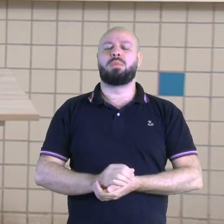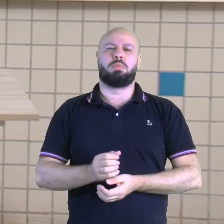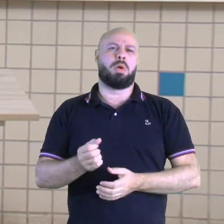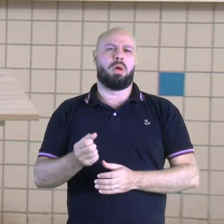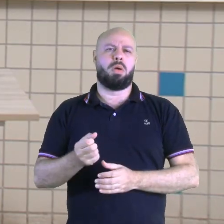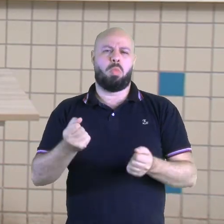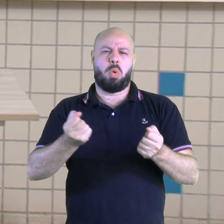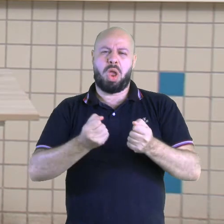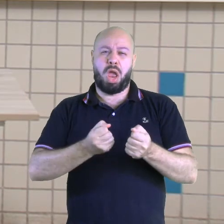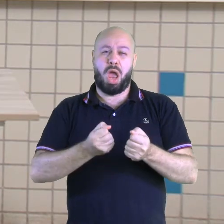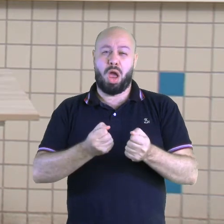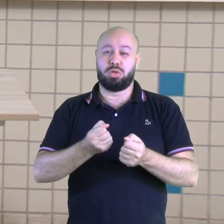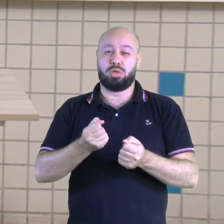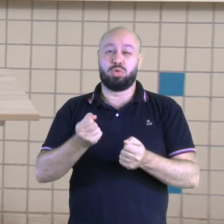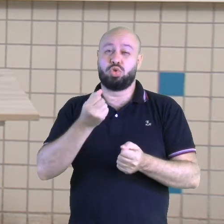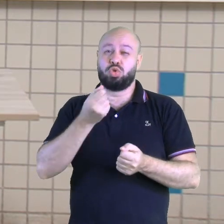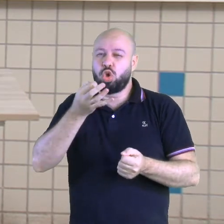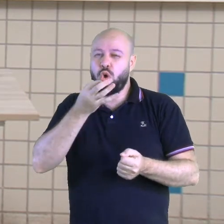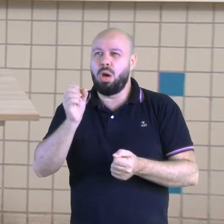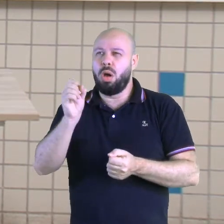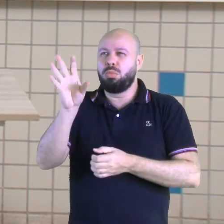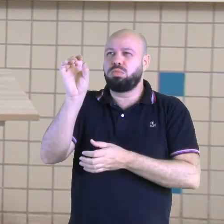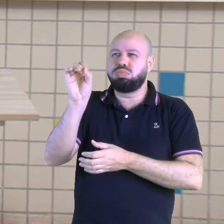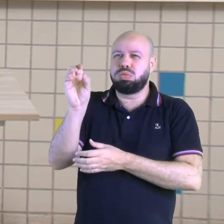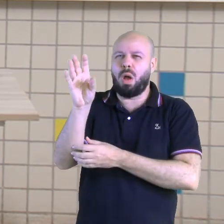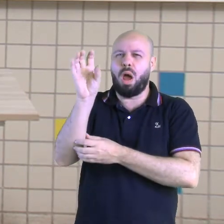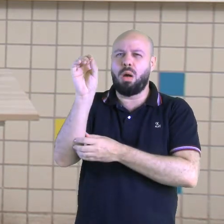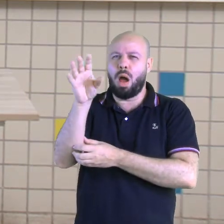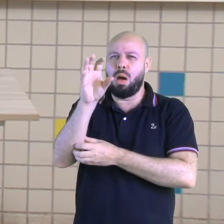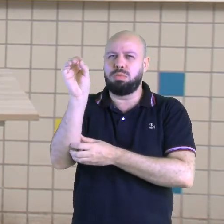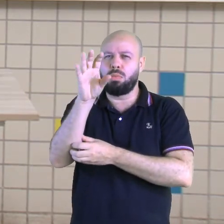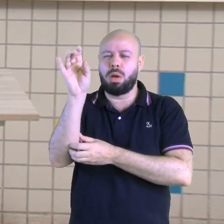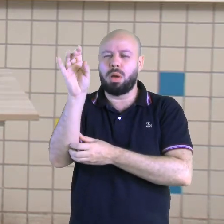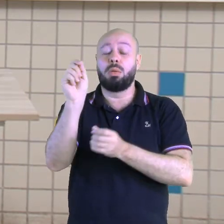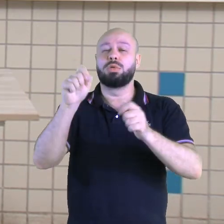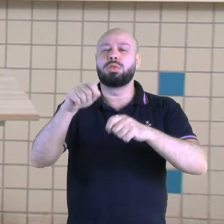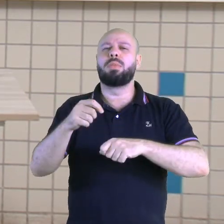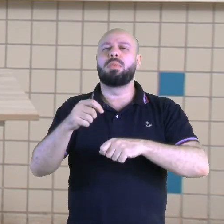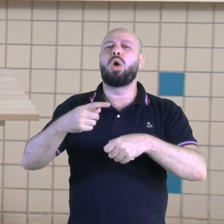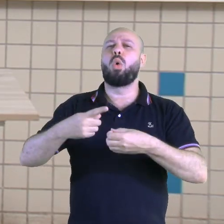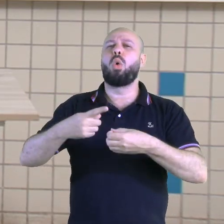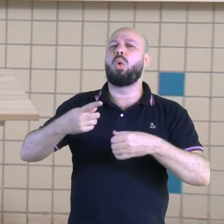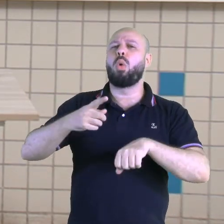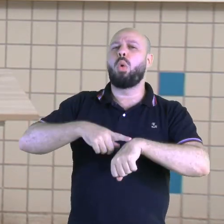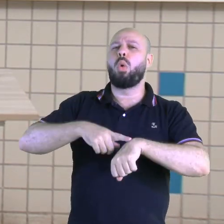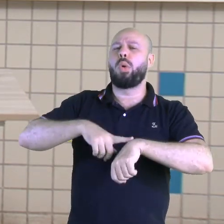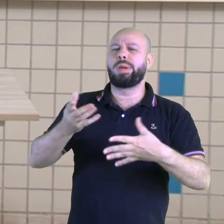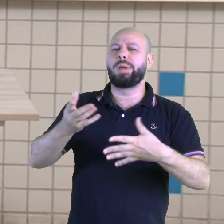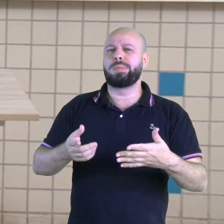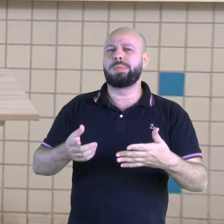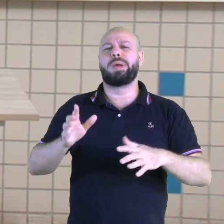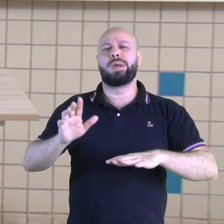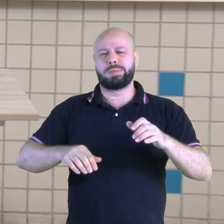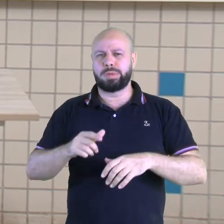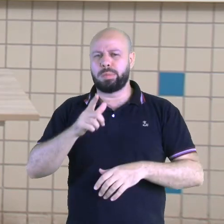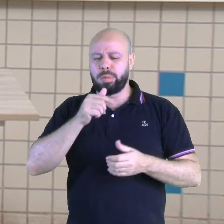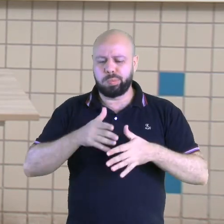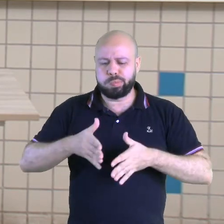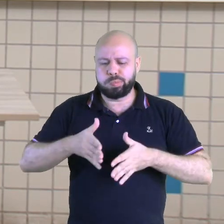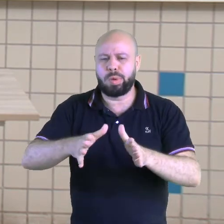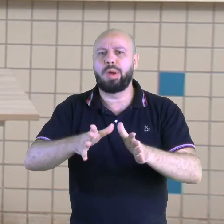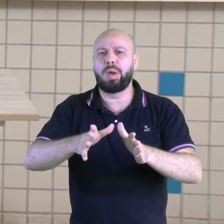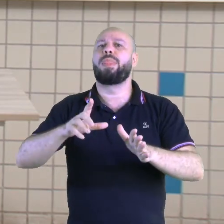tem as leis de regulamento, até que hora que eles podem estar na cidade, né? A questão da poluição da água, tem também as leis de